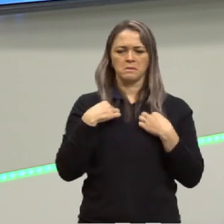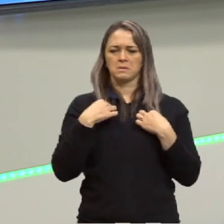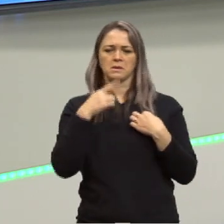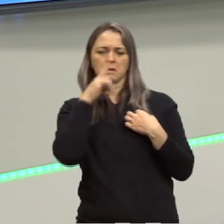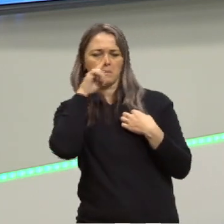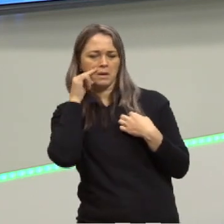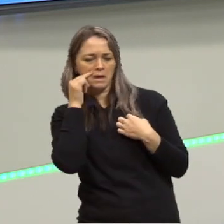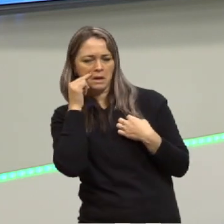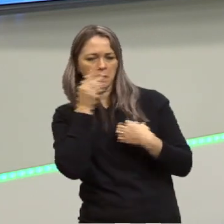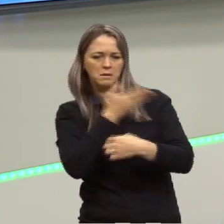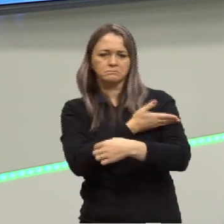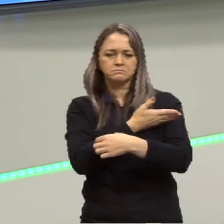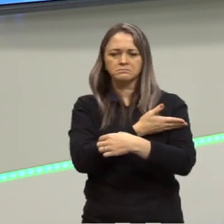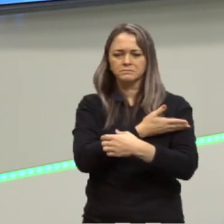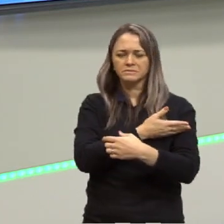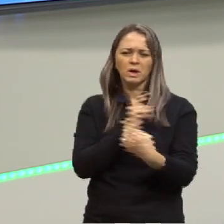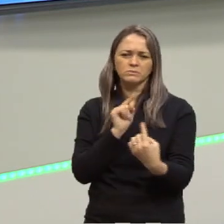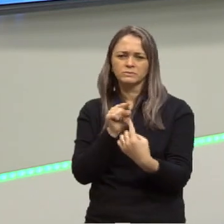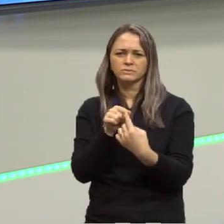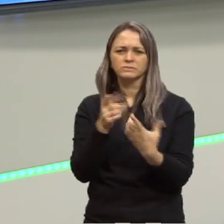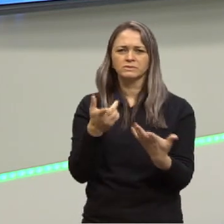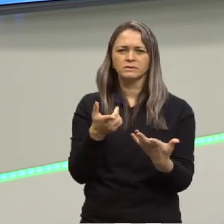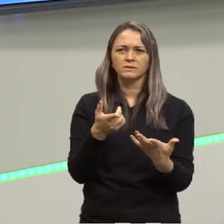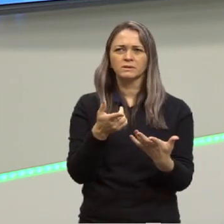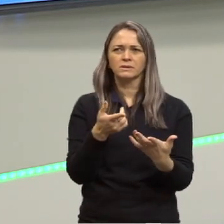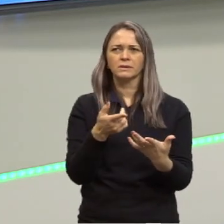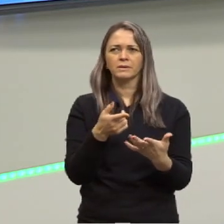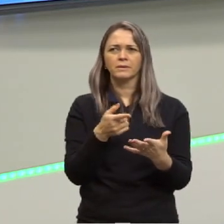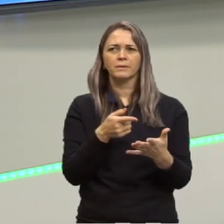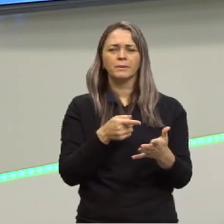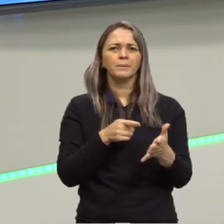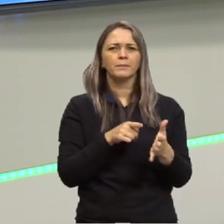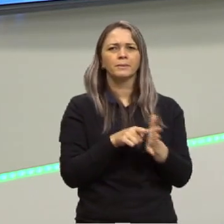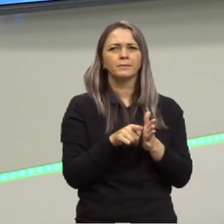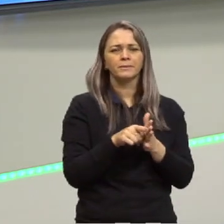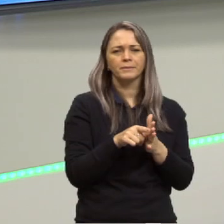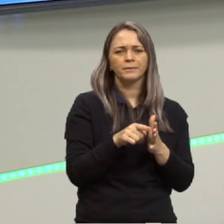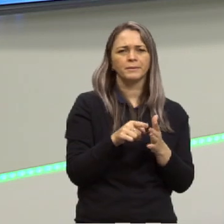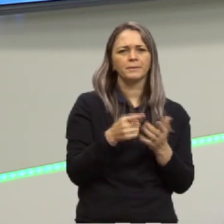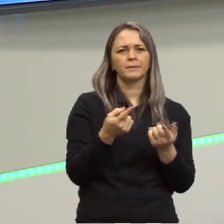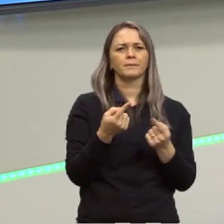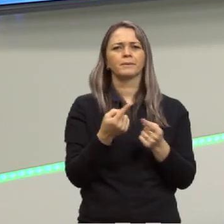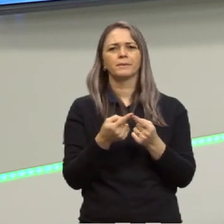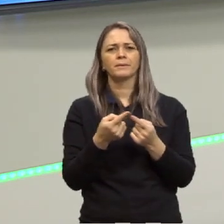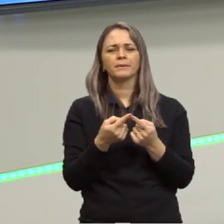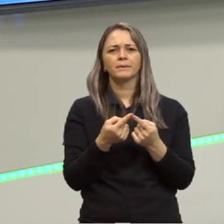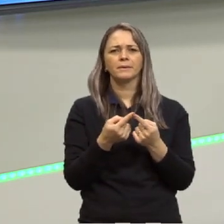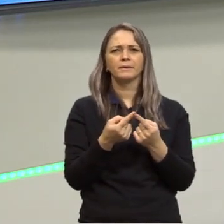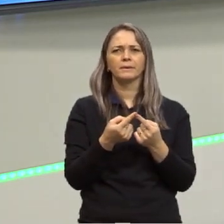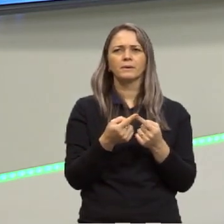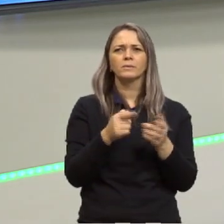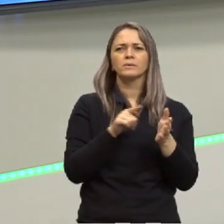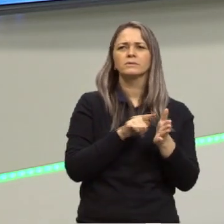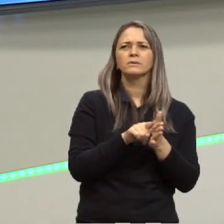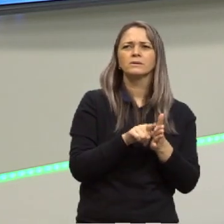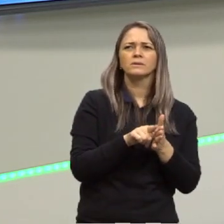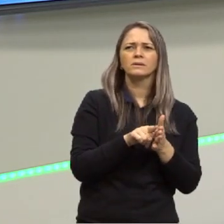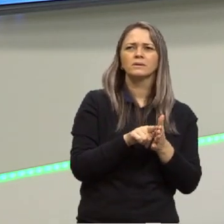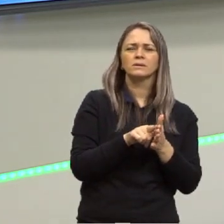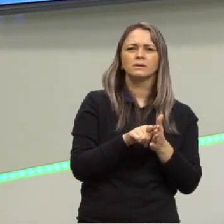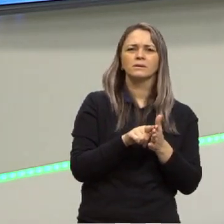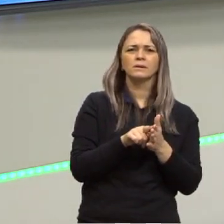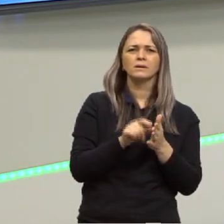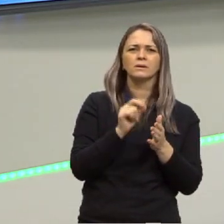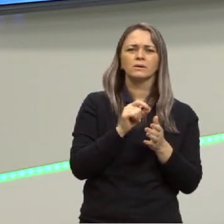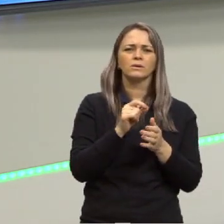isso é objetivo nenhum de vocês vai perguntar se é amarelo como a gente não perguntou por exemplo se a cor de